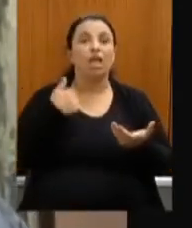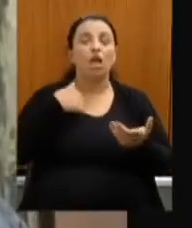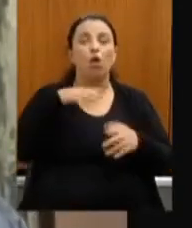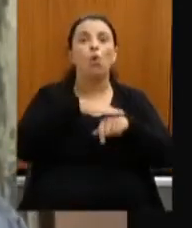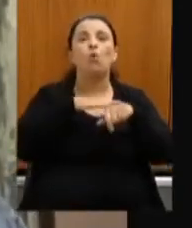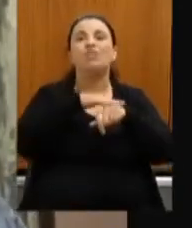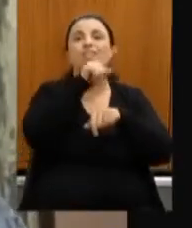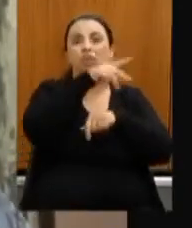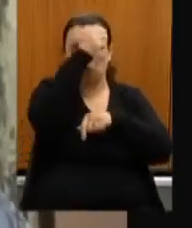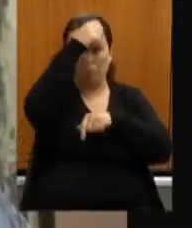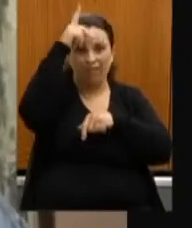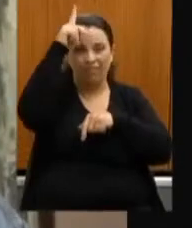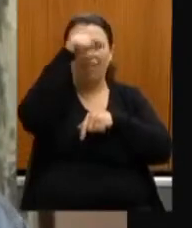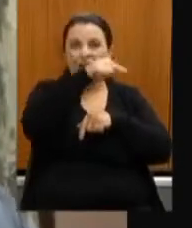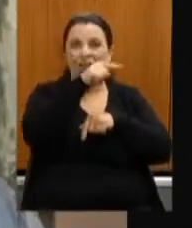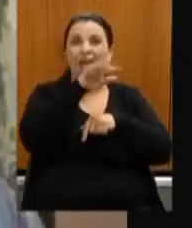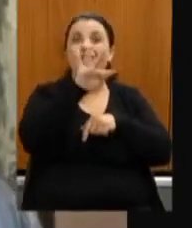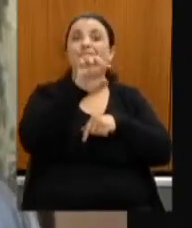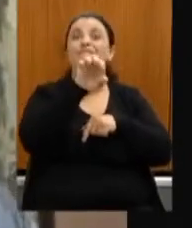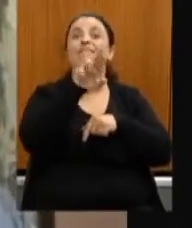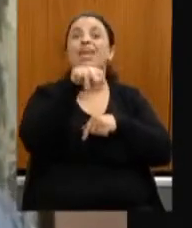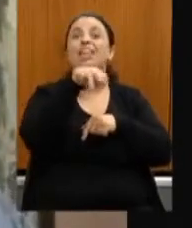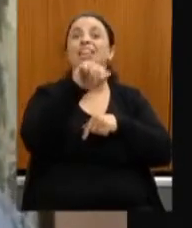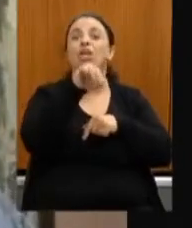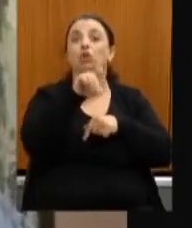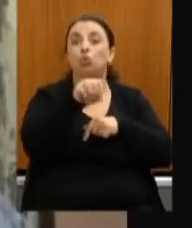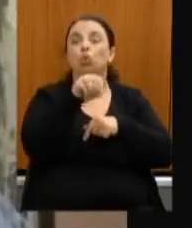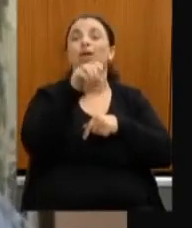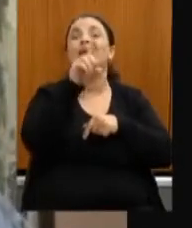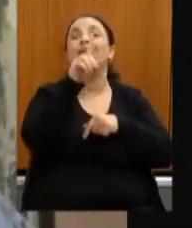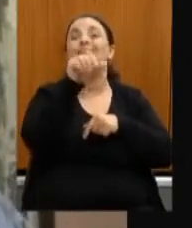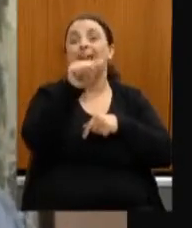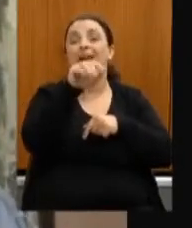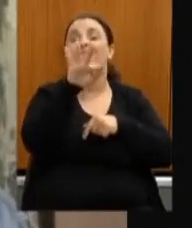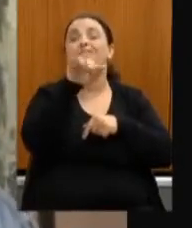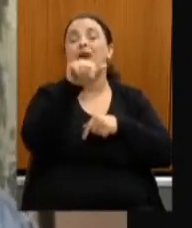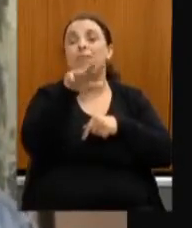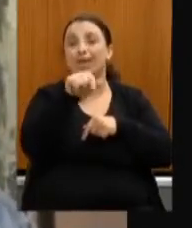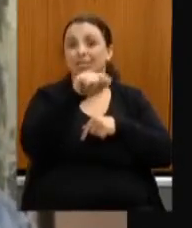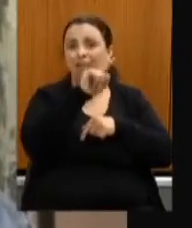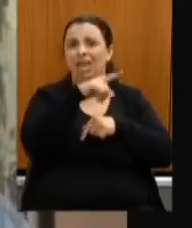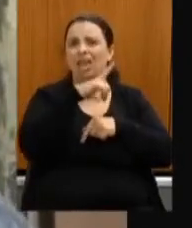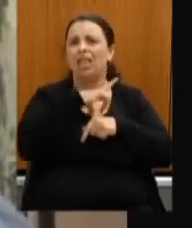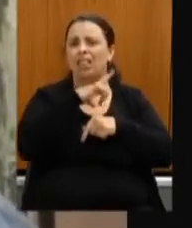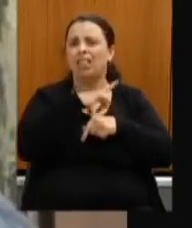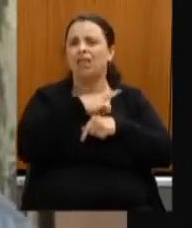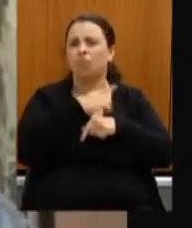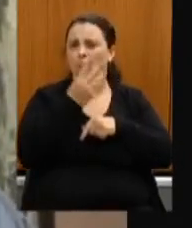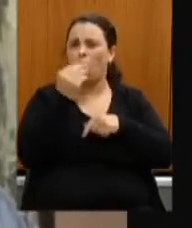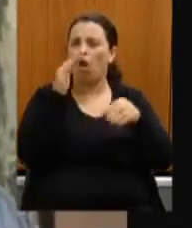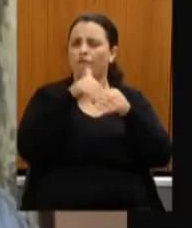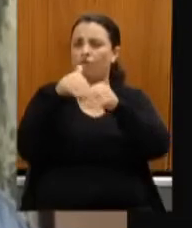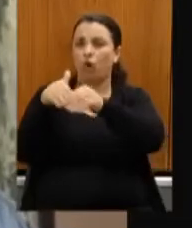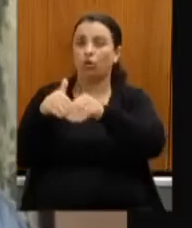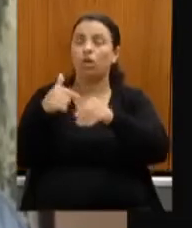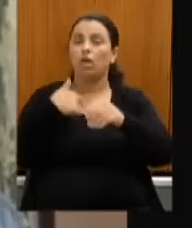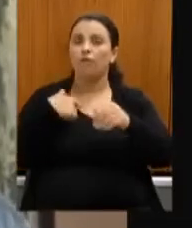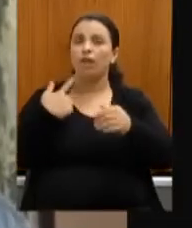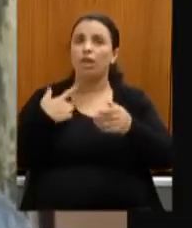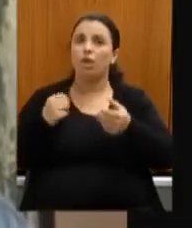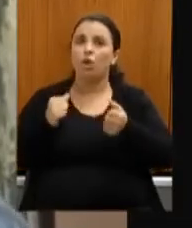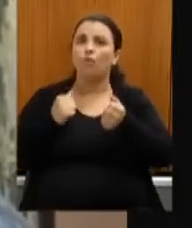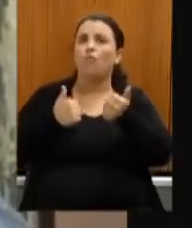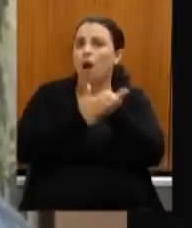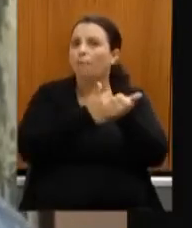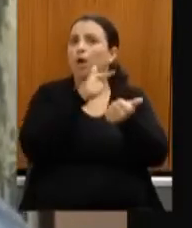farmácia que teve mais de 70% dos votos no município e eu falei com ele que eu vou ajudá-lo e seria muito bom o